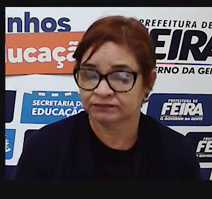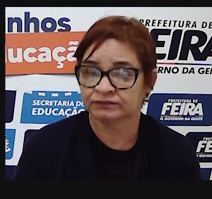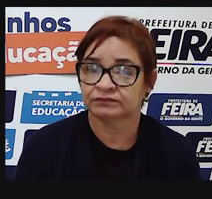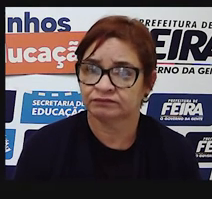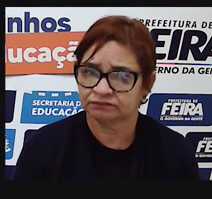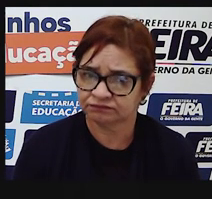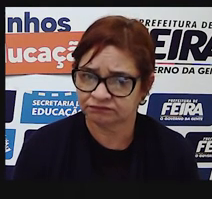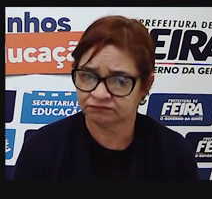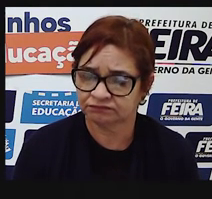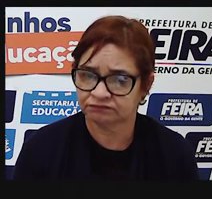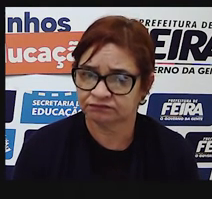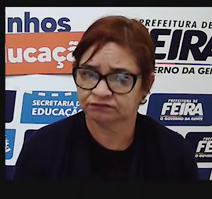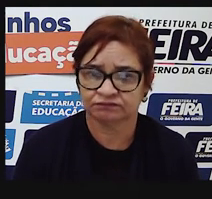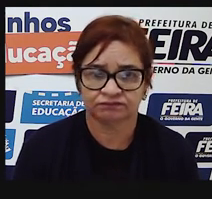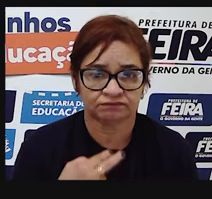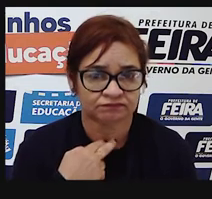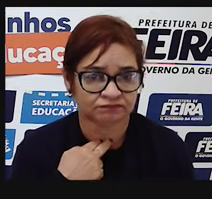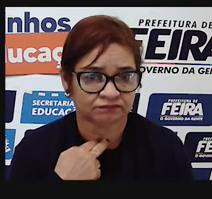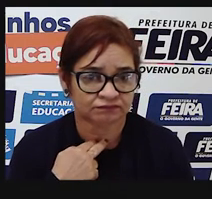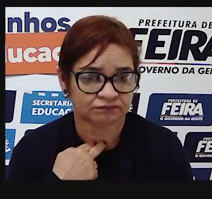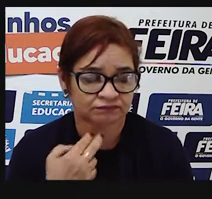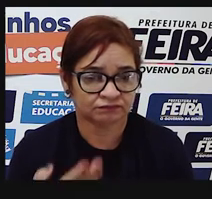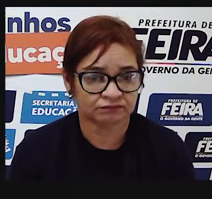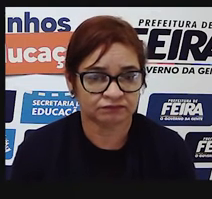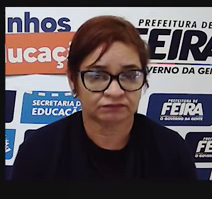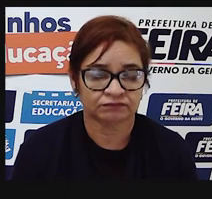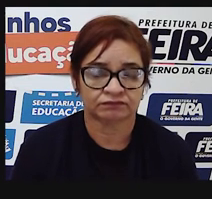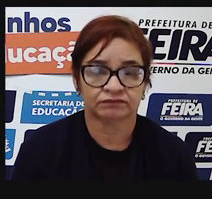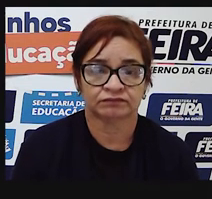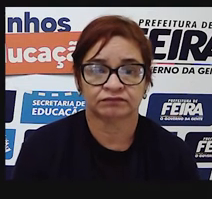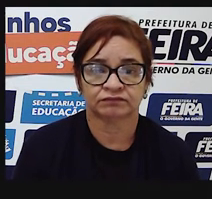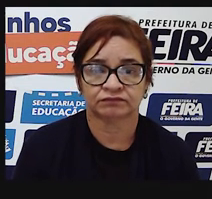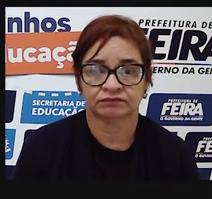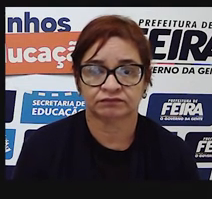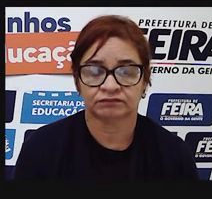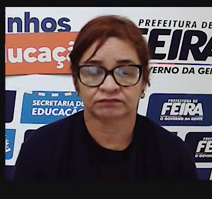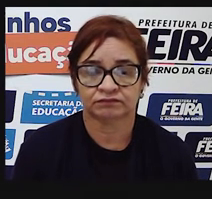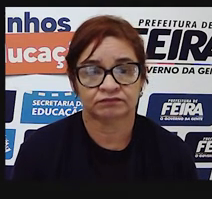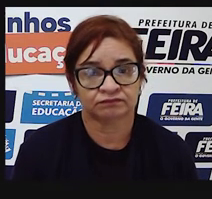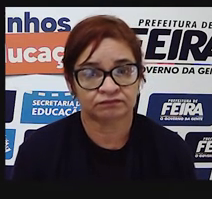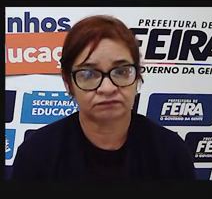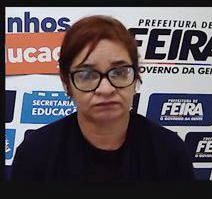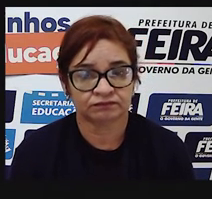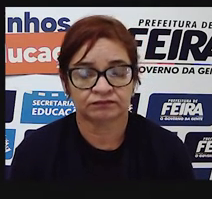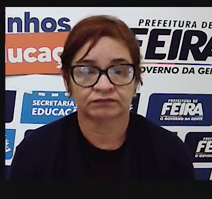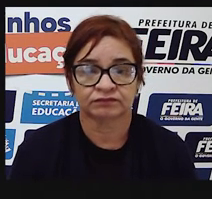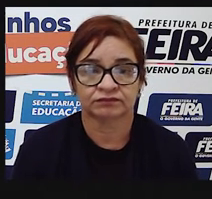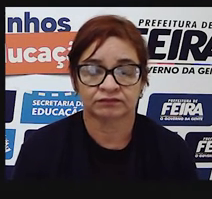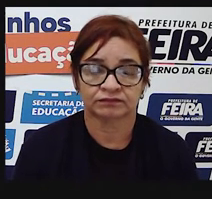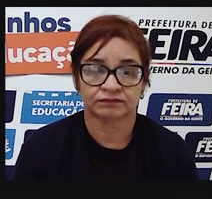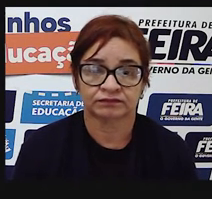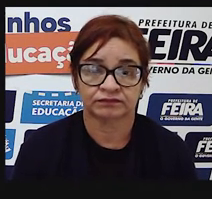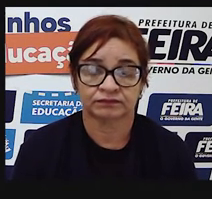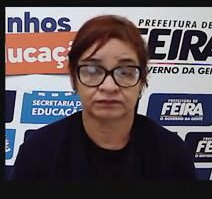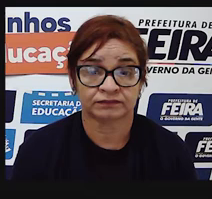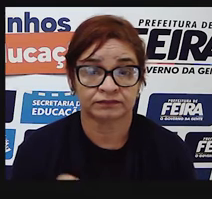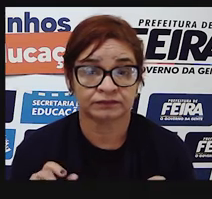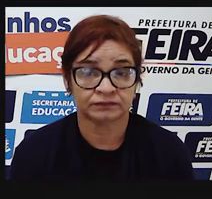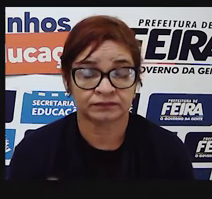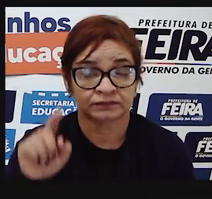é erro grave escrever esse bilhete. De forma inadequada. Então, a pontuação,